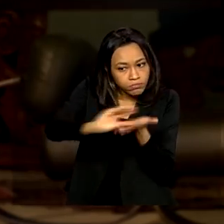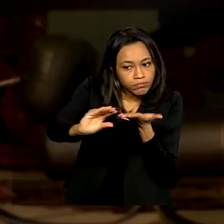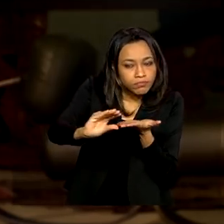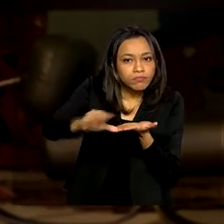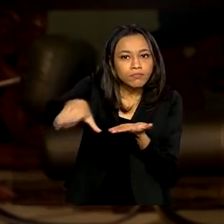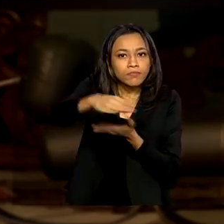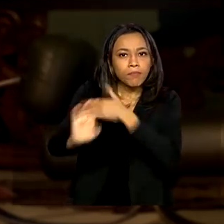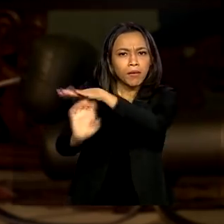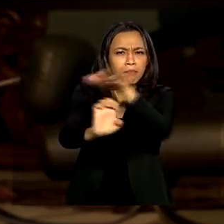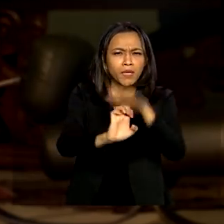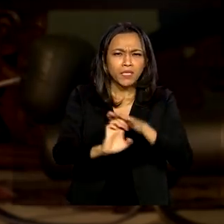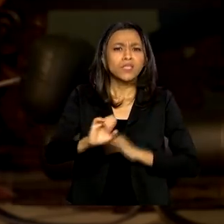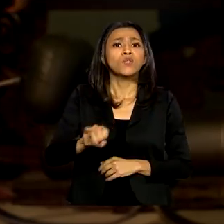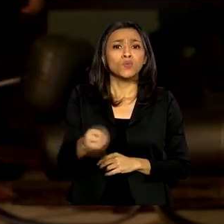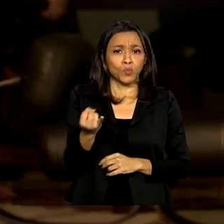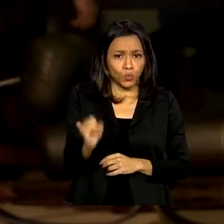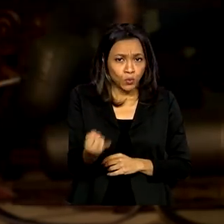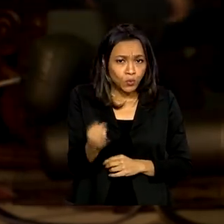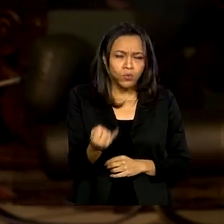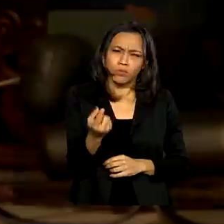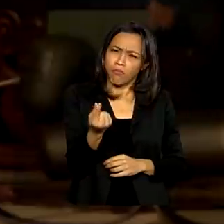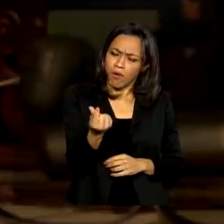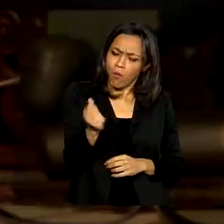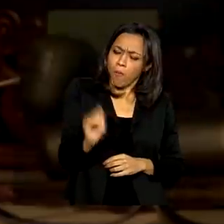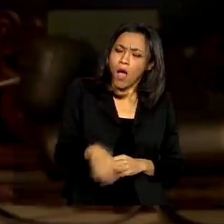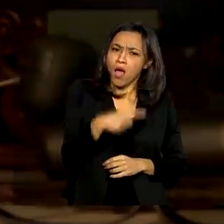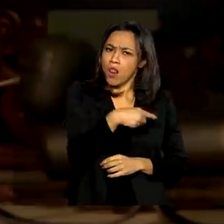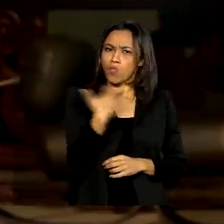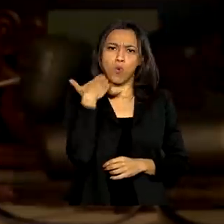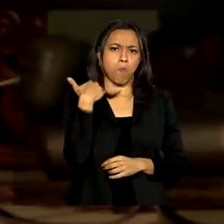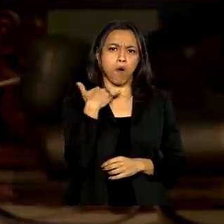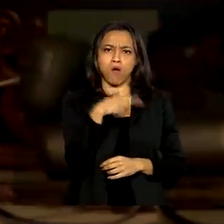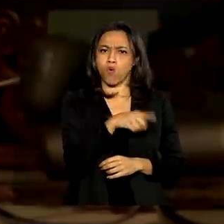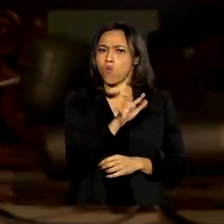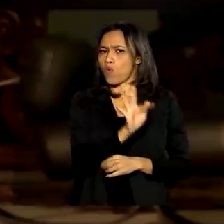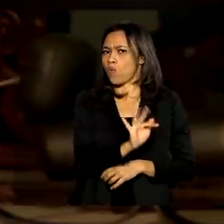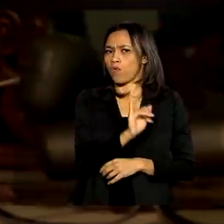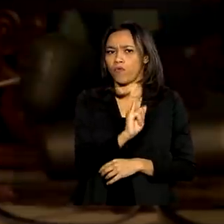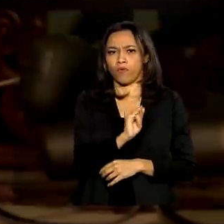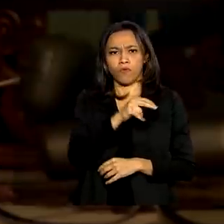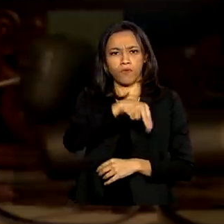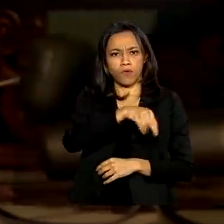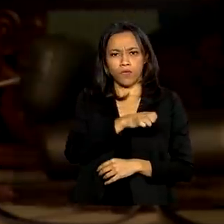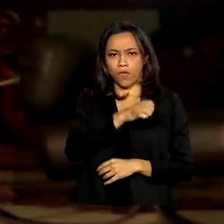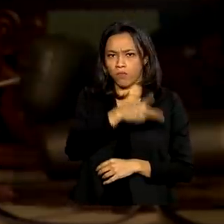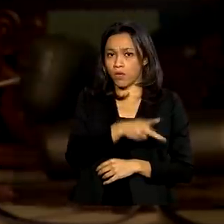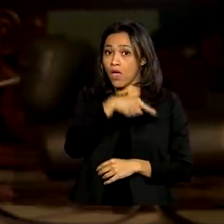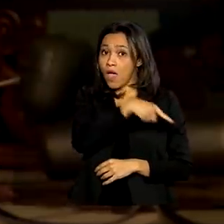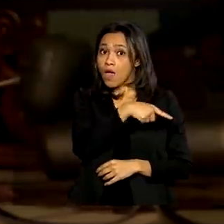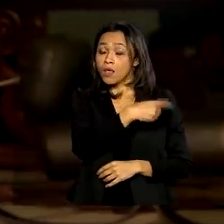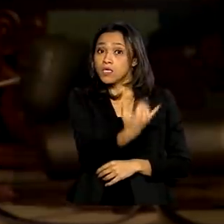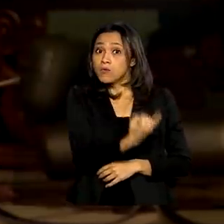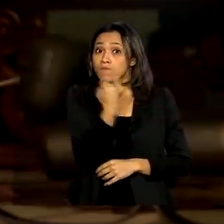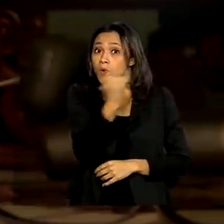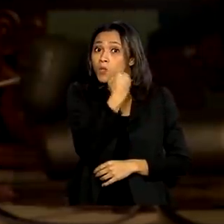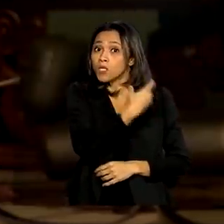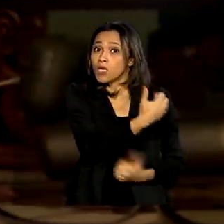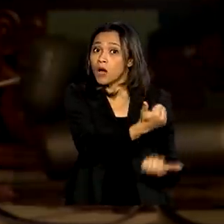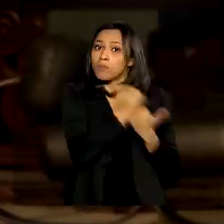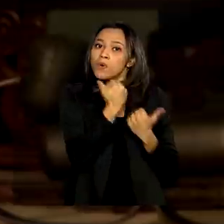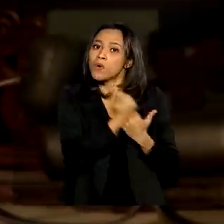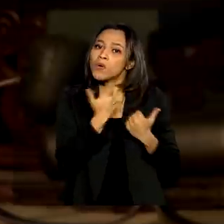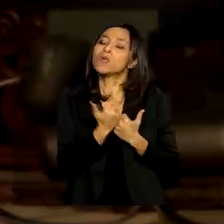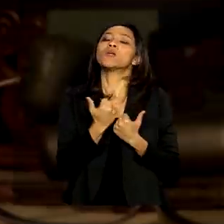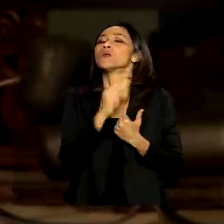a um juros muito baixo. Lembrar que a FINEP não é um banco, a FINEP é um órgão essencial do Ministério e do Sistema de Ciência e